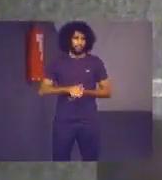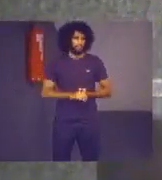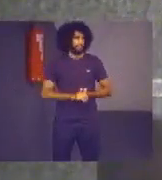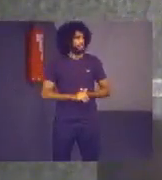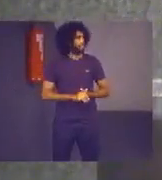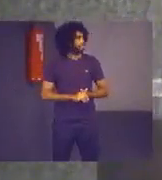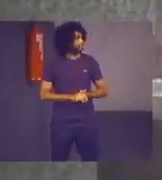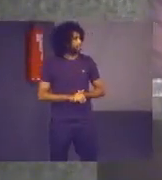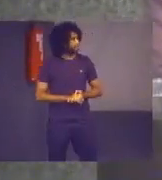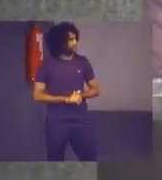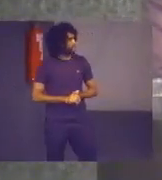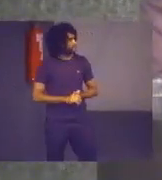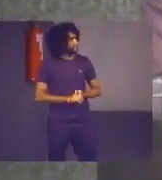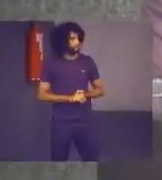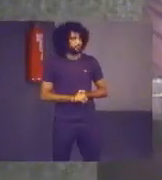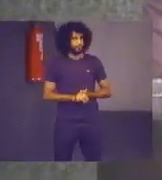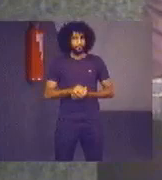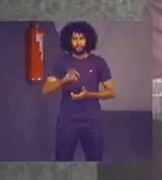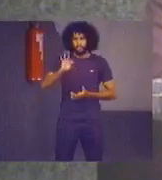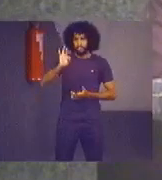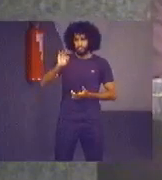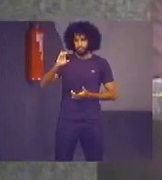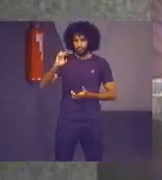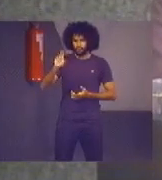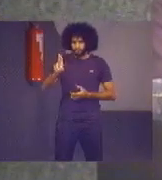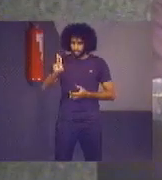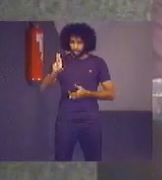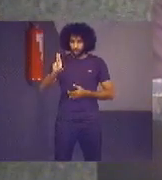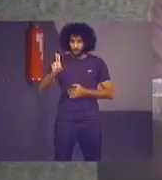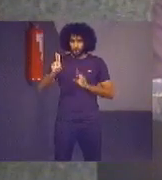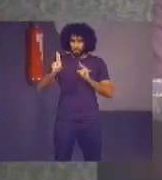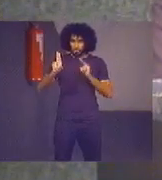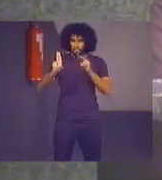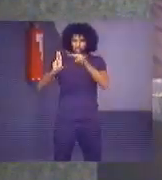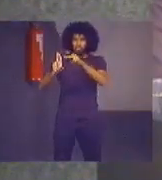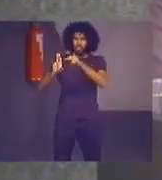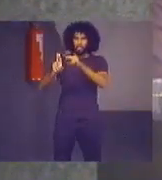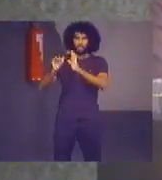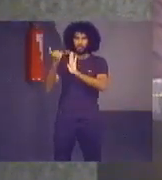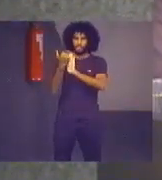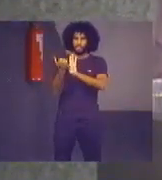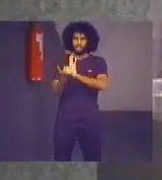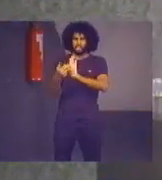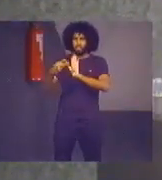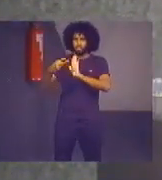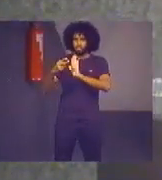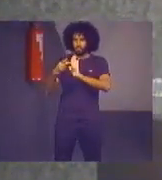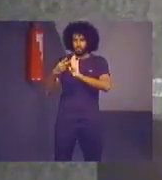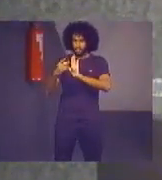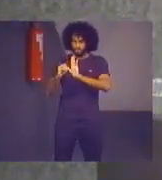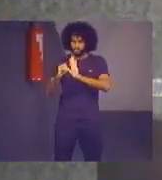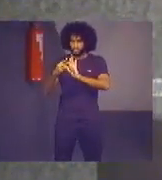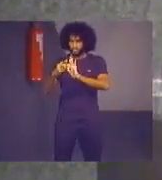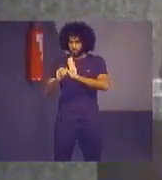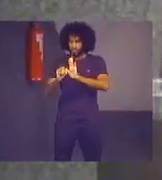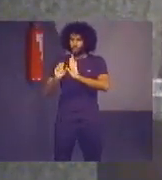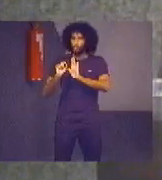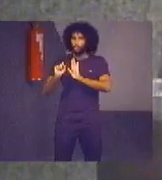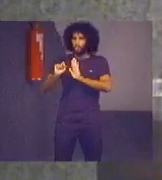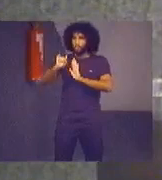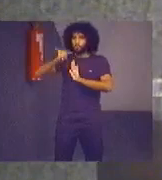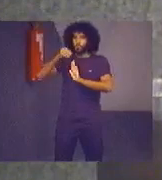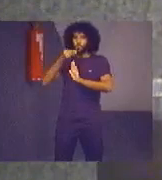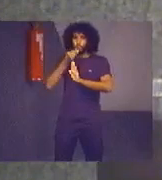Bom, o Tribunal de Contas da União enxerga a Agenda 2030 como uma oportunidade para